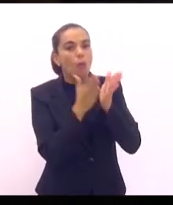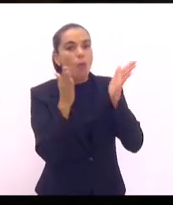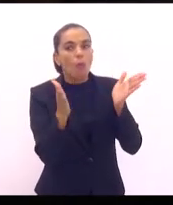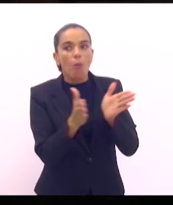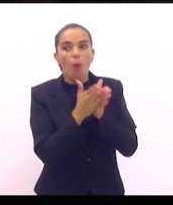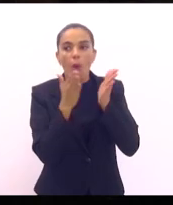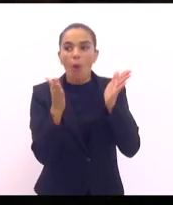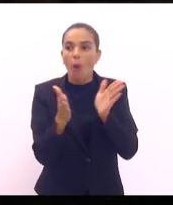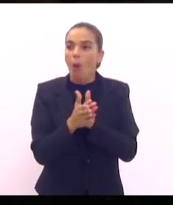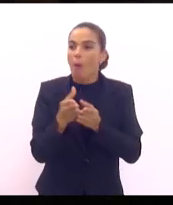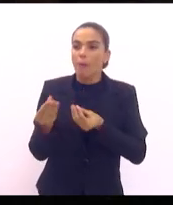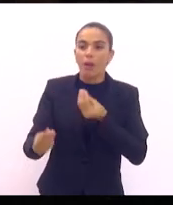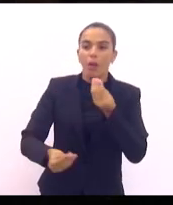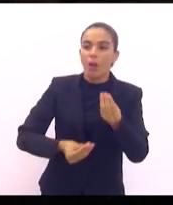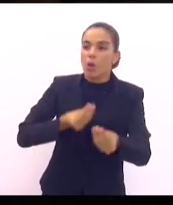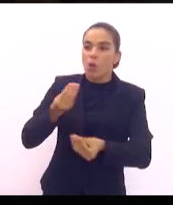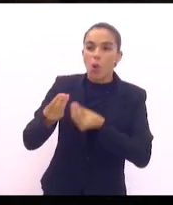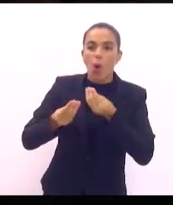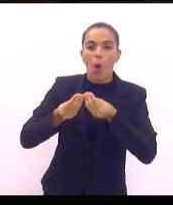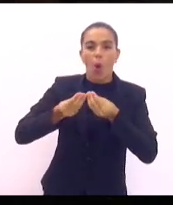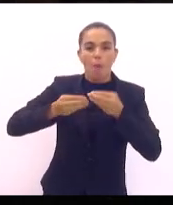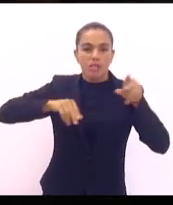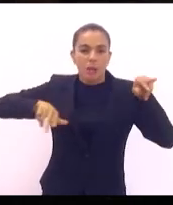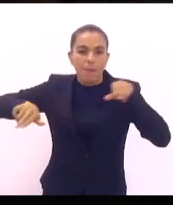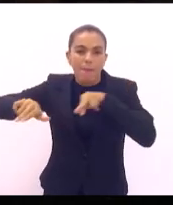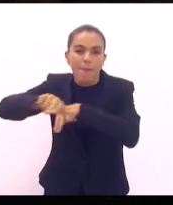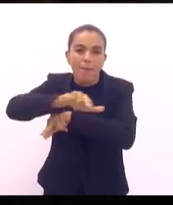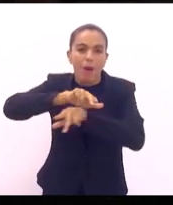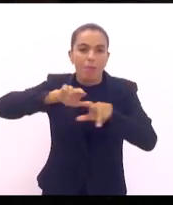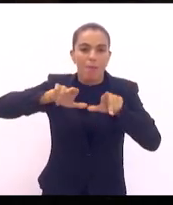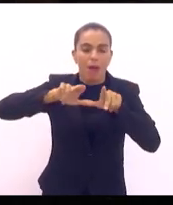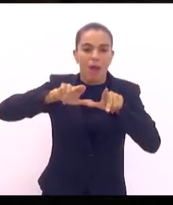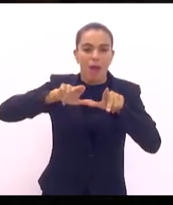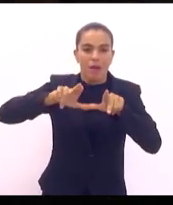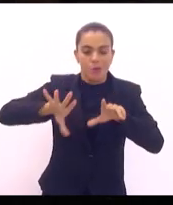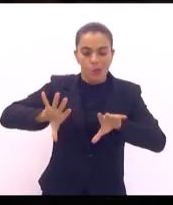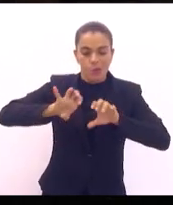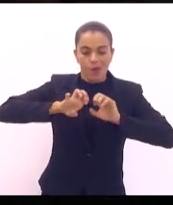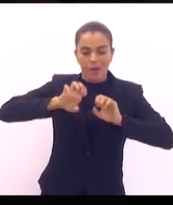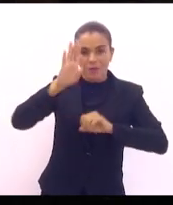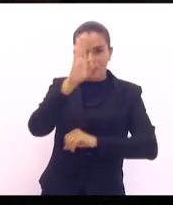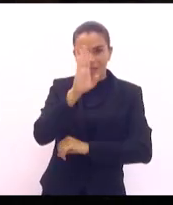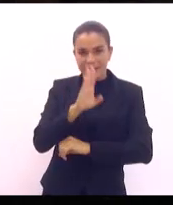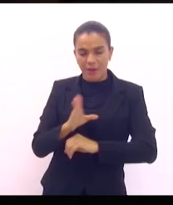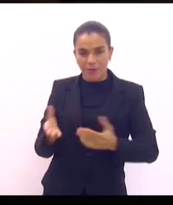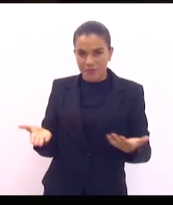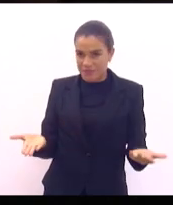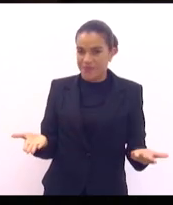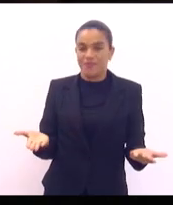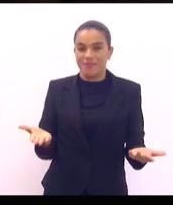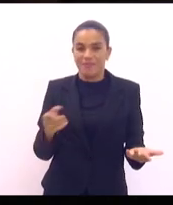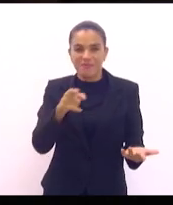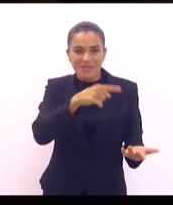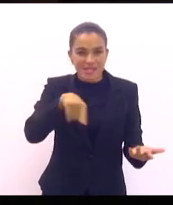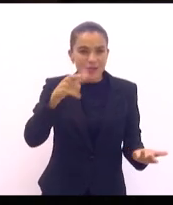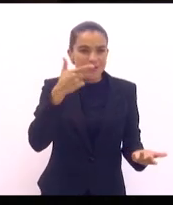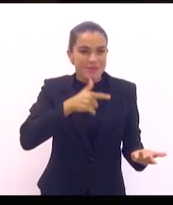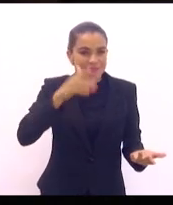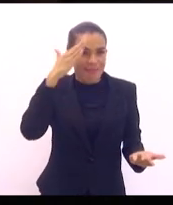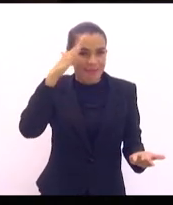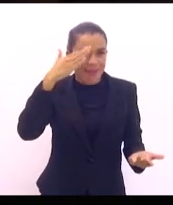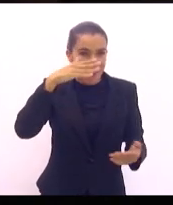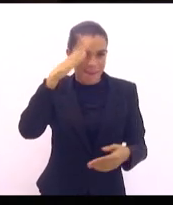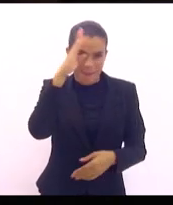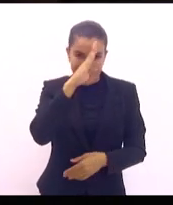era esse negócio da miscigenação e etc. Eu falei, olha só, para vocês entenderem o nosso país, tem aqui